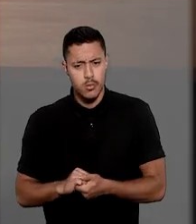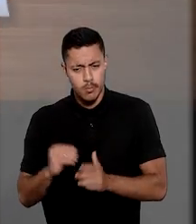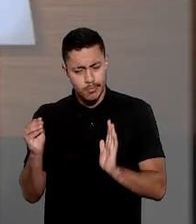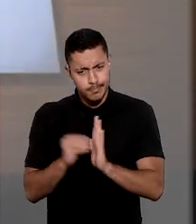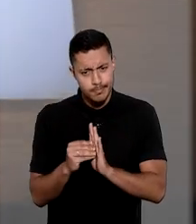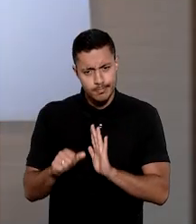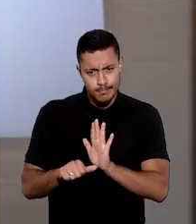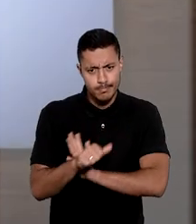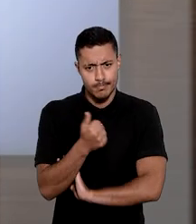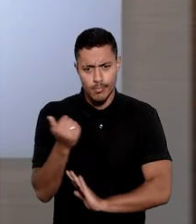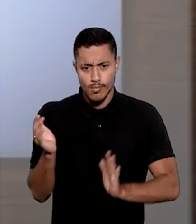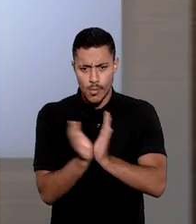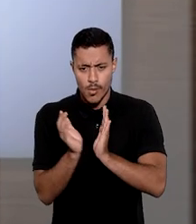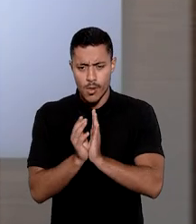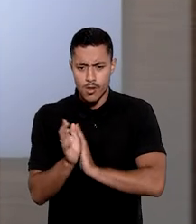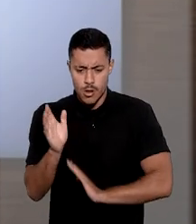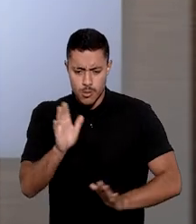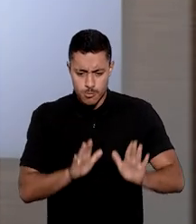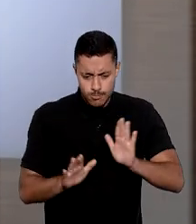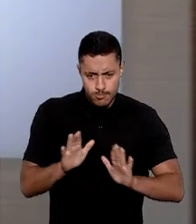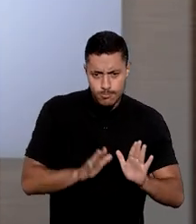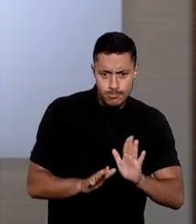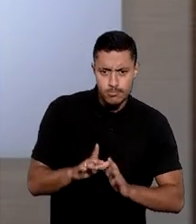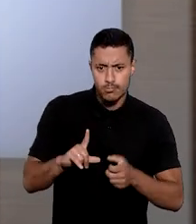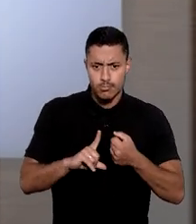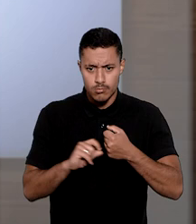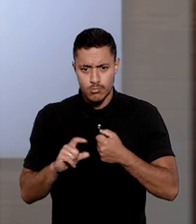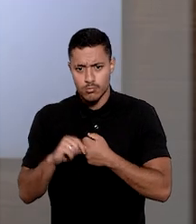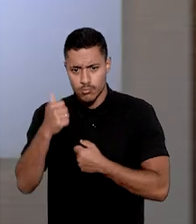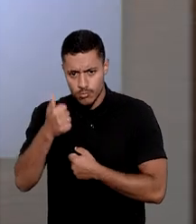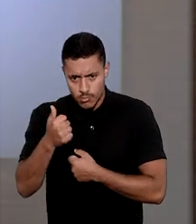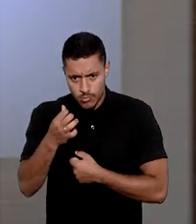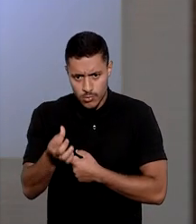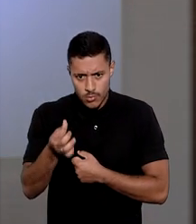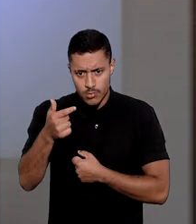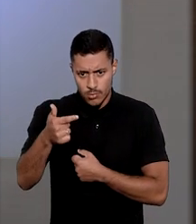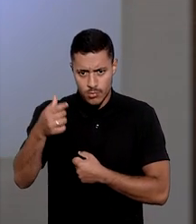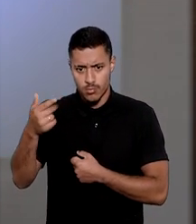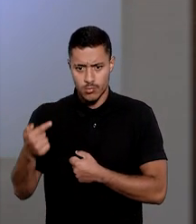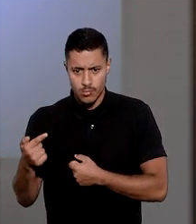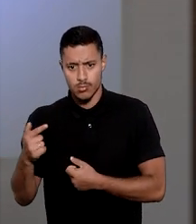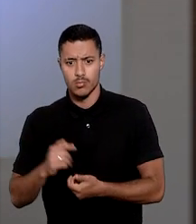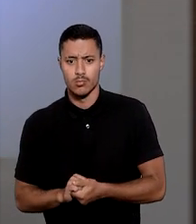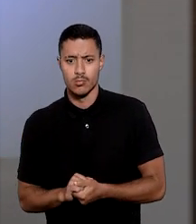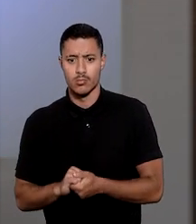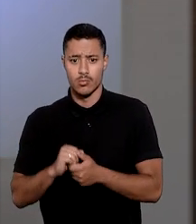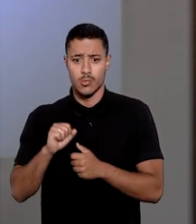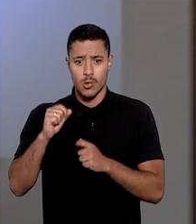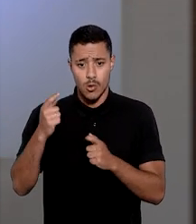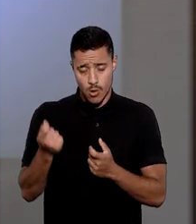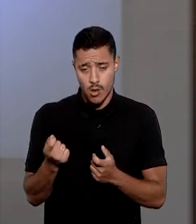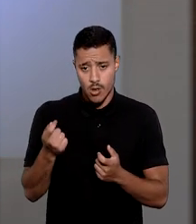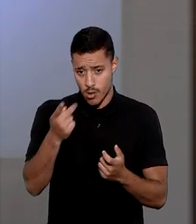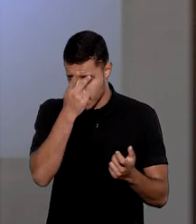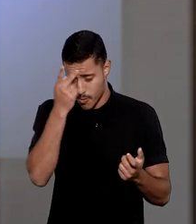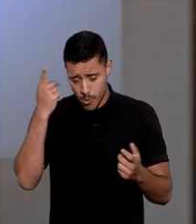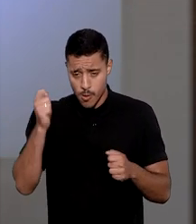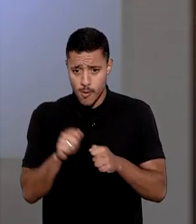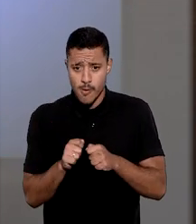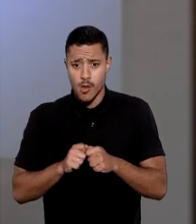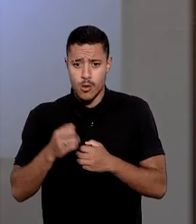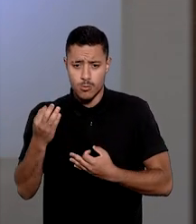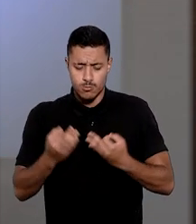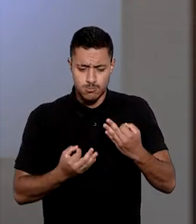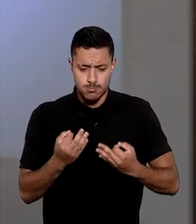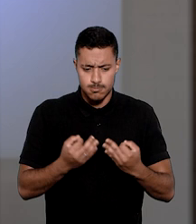pontuou que a primeira sessão editou a súmula 627 do STJ, segundo a qual o contribuinte faz jus à